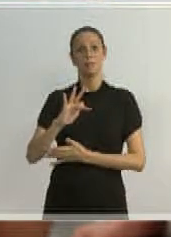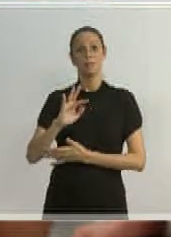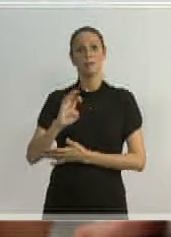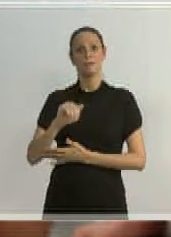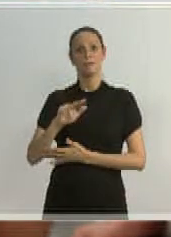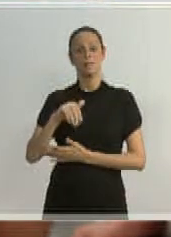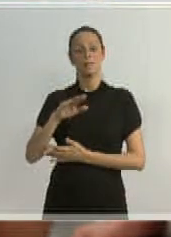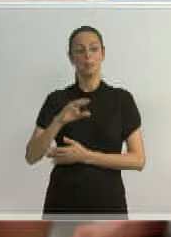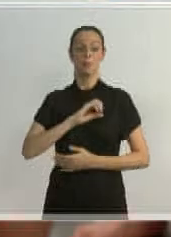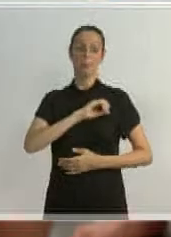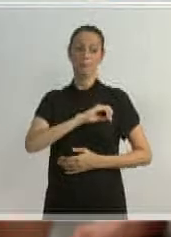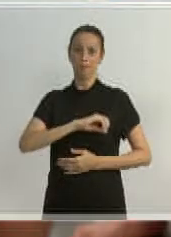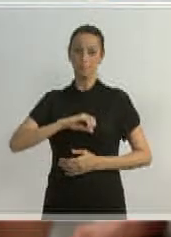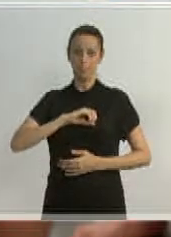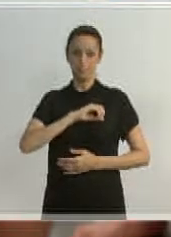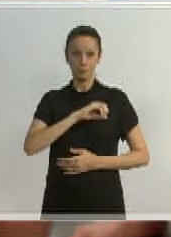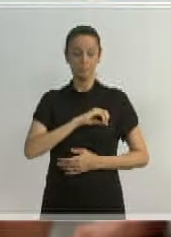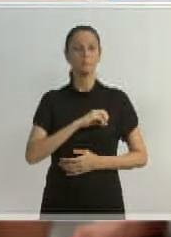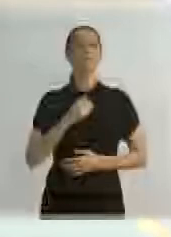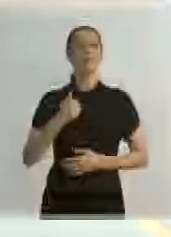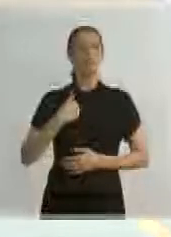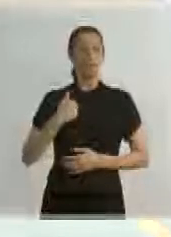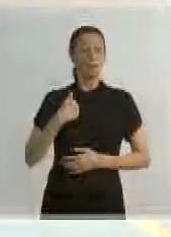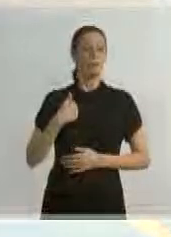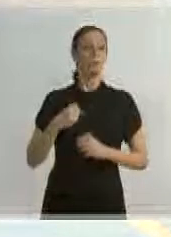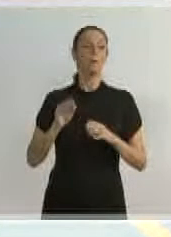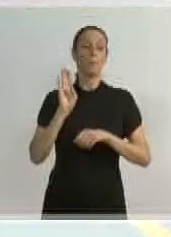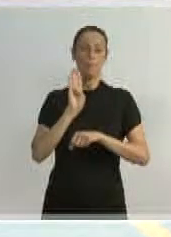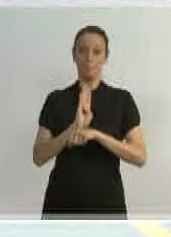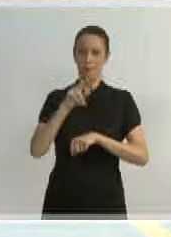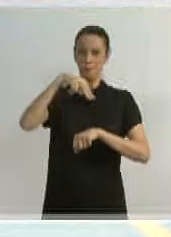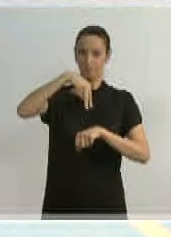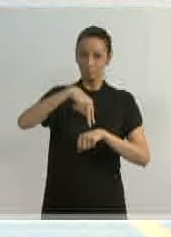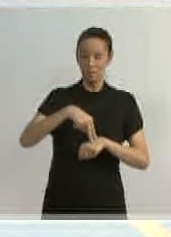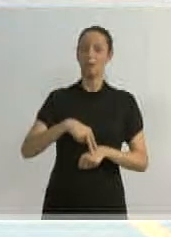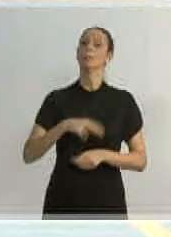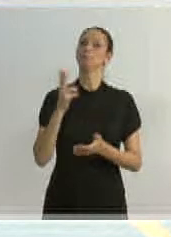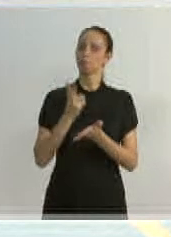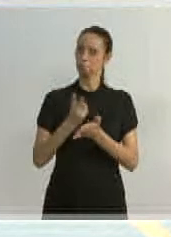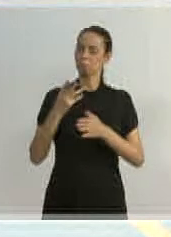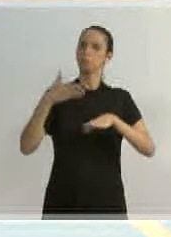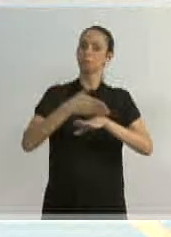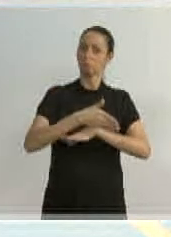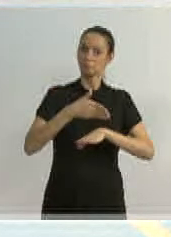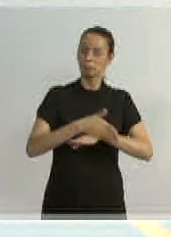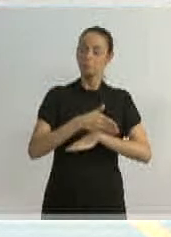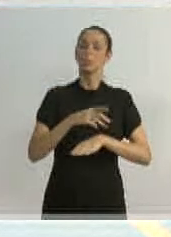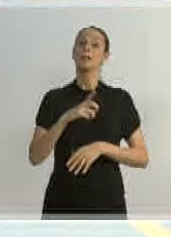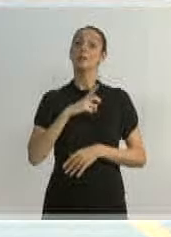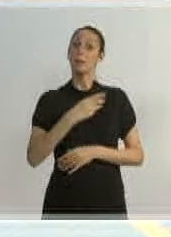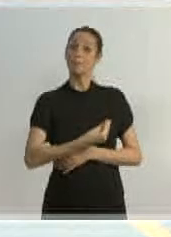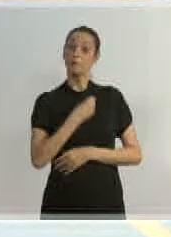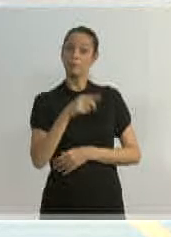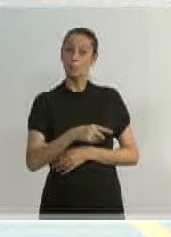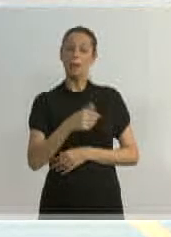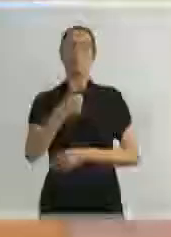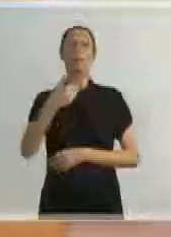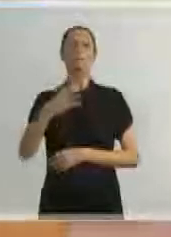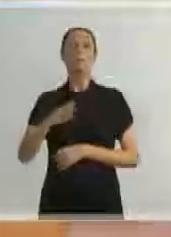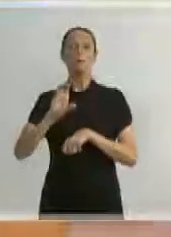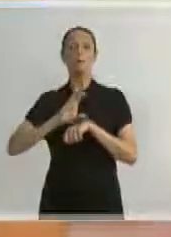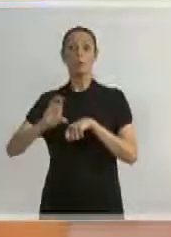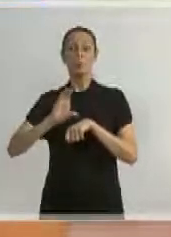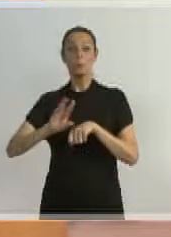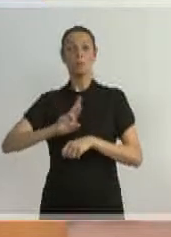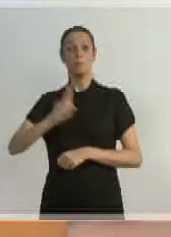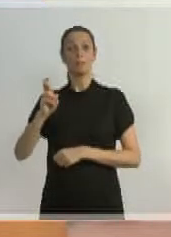bairro da Boa Vista, que é um bairro que eu moro praticamente ali colado do lado e estou sempre muito presente, e contou com representantes de 14 cursos da